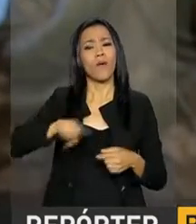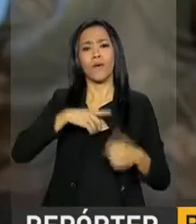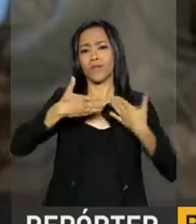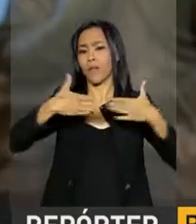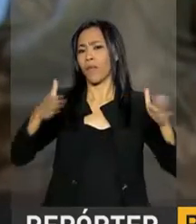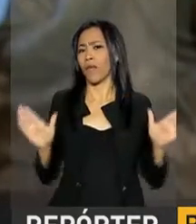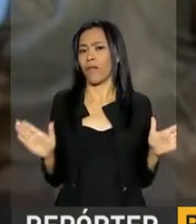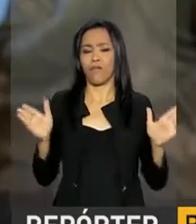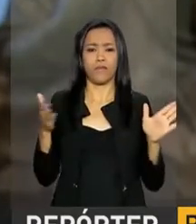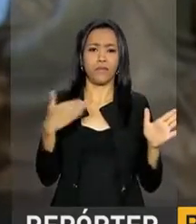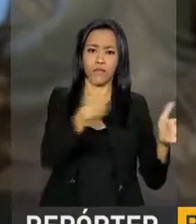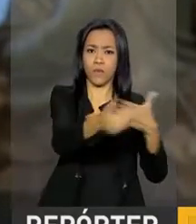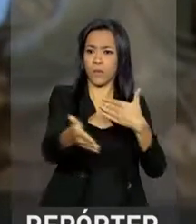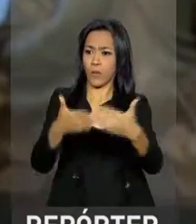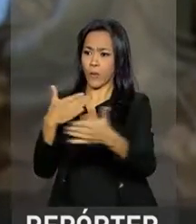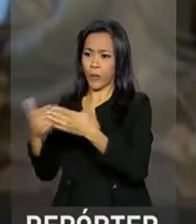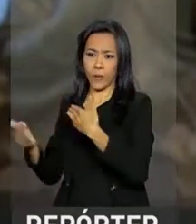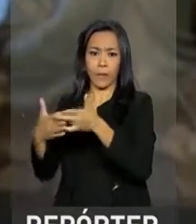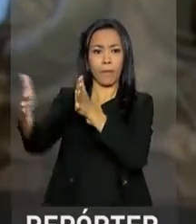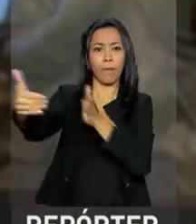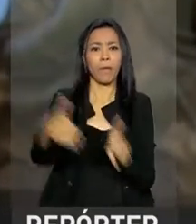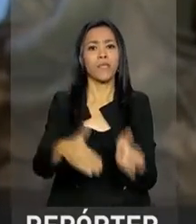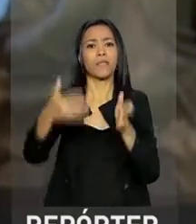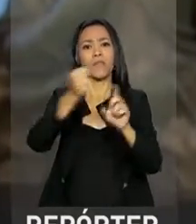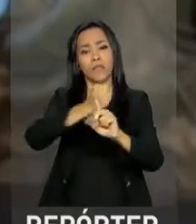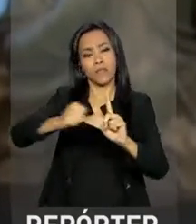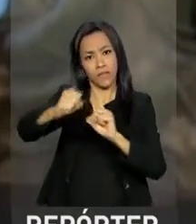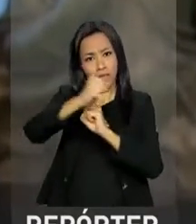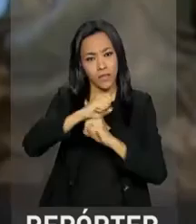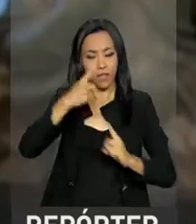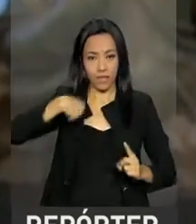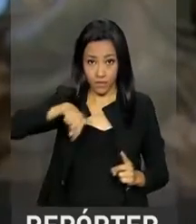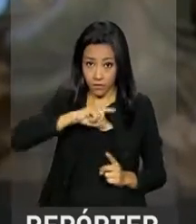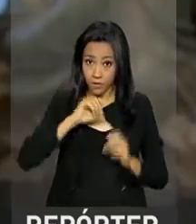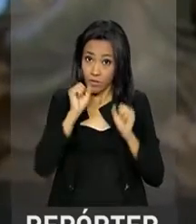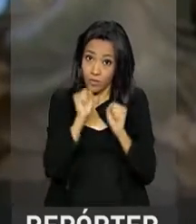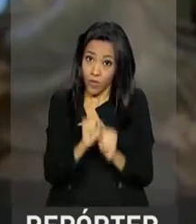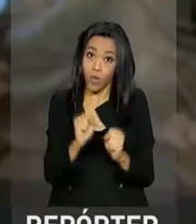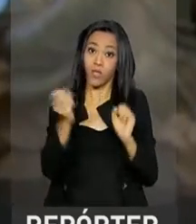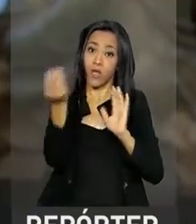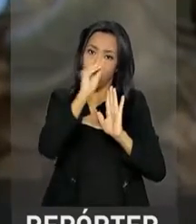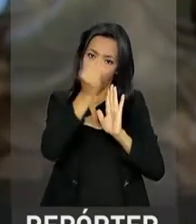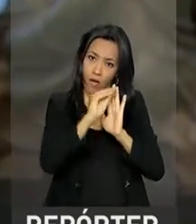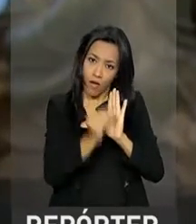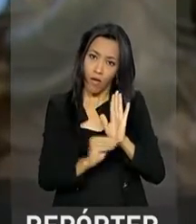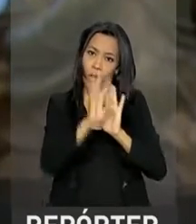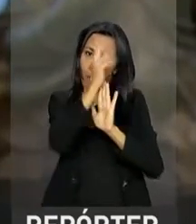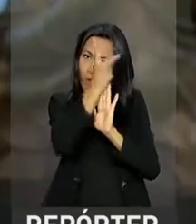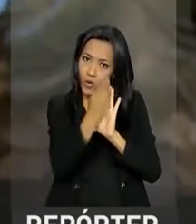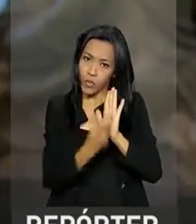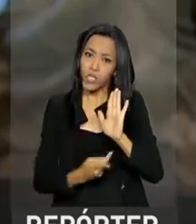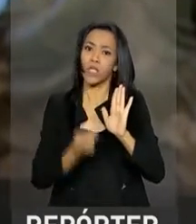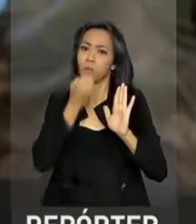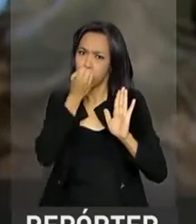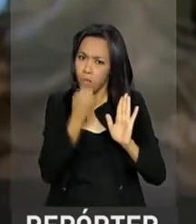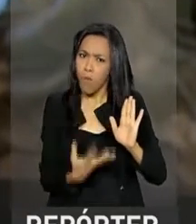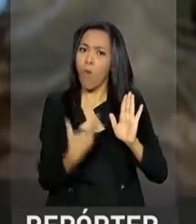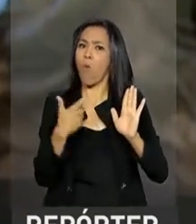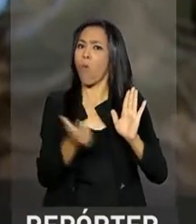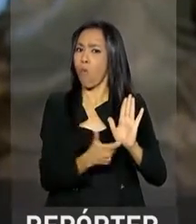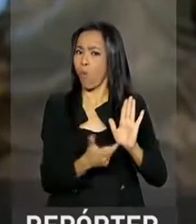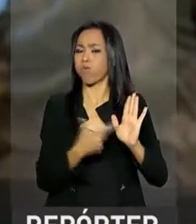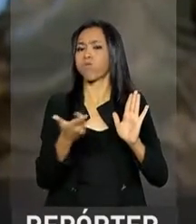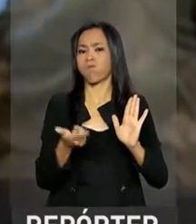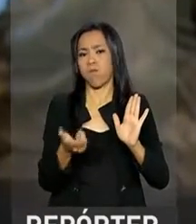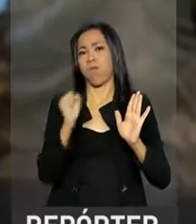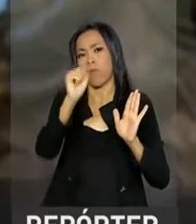a todo tipo de participação da sociedade para que a gente possa fazer um projeto que seja um bom projeto de Previdência,